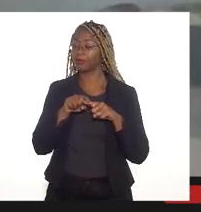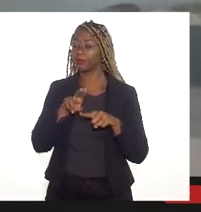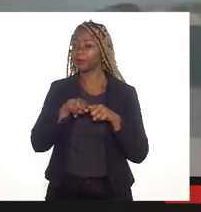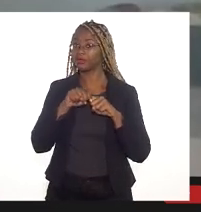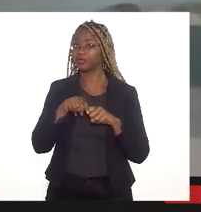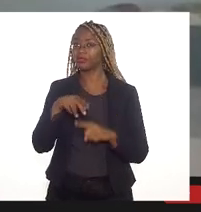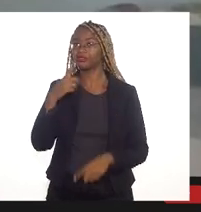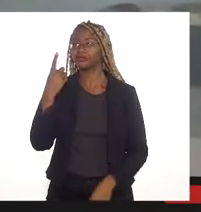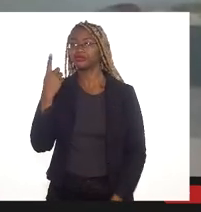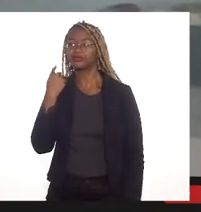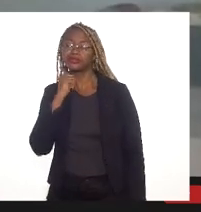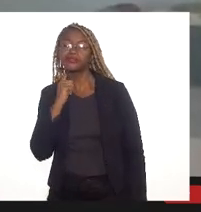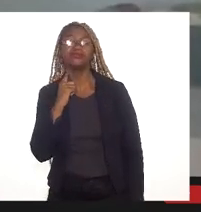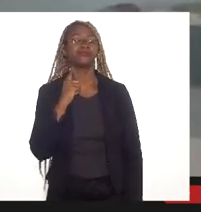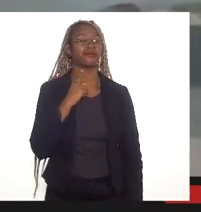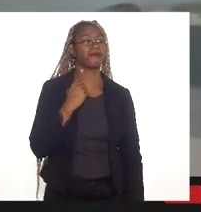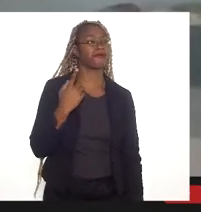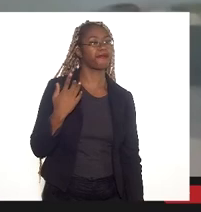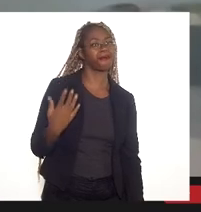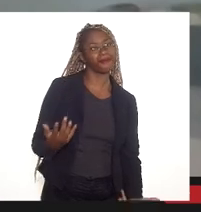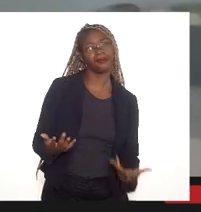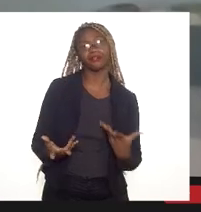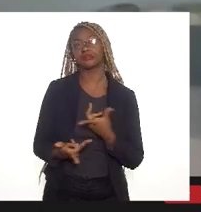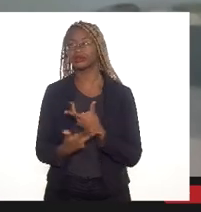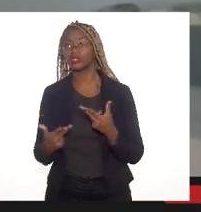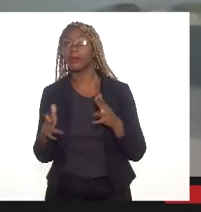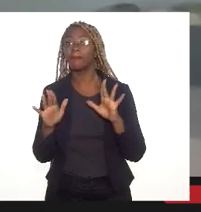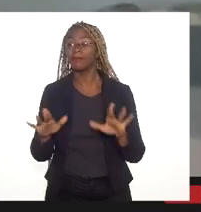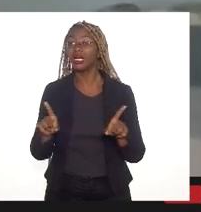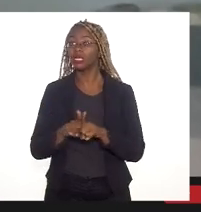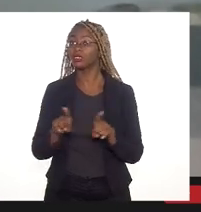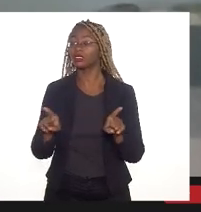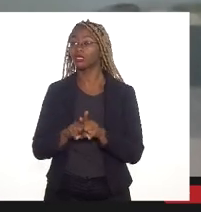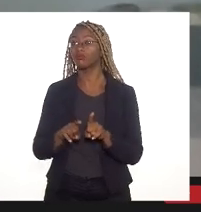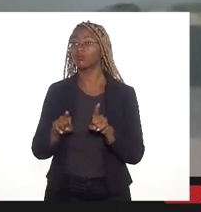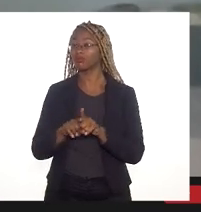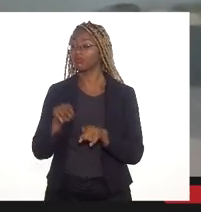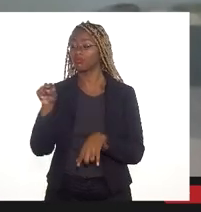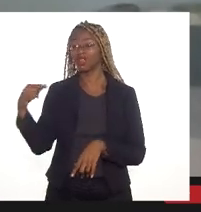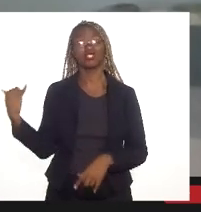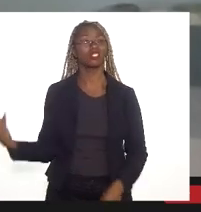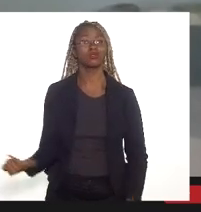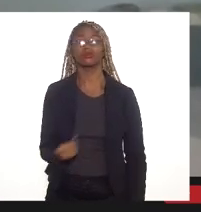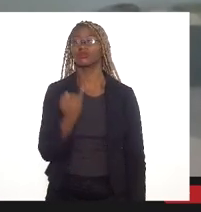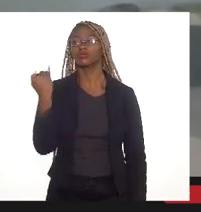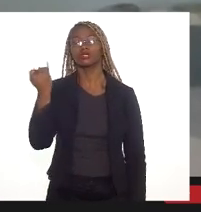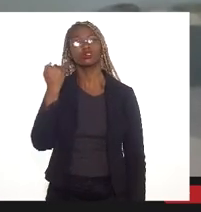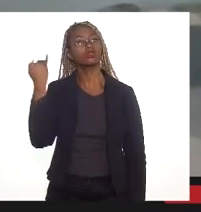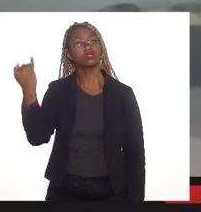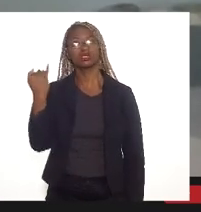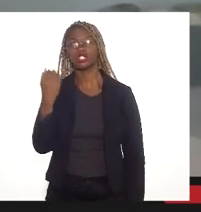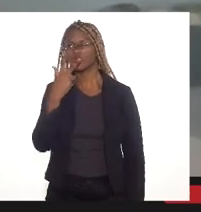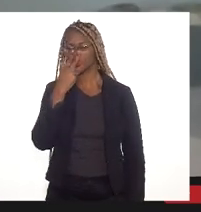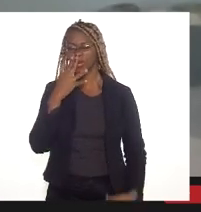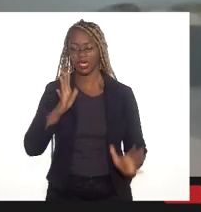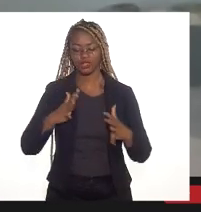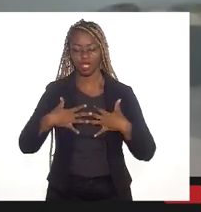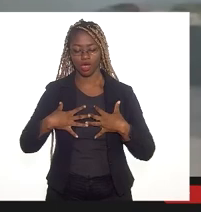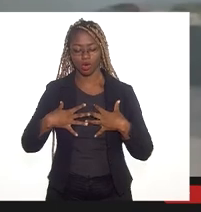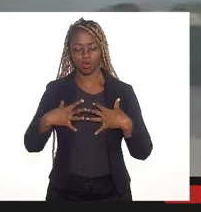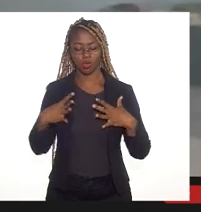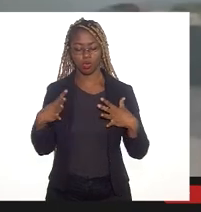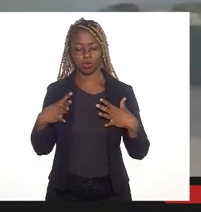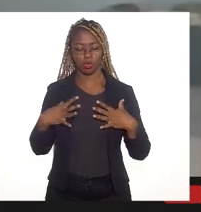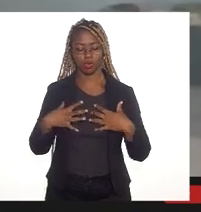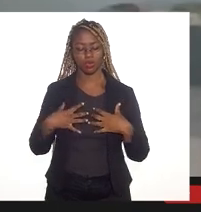degradação, mas ela tem uma função ambiental primordial que ela funciona como um grande pulmão. Essa